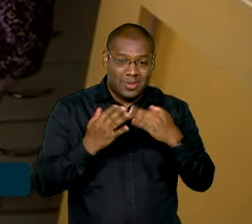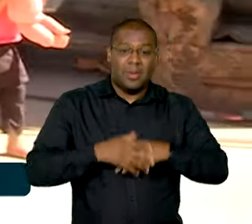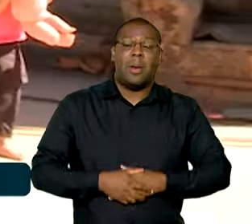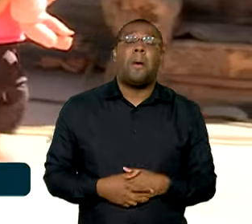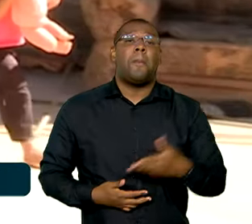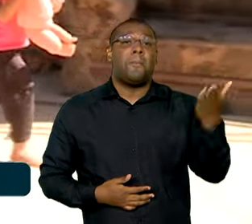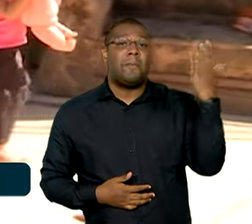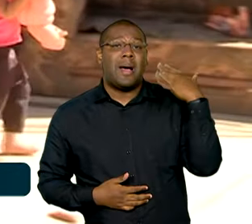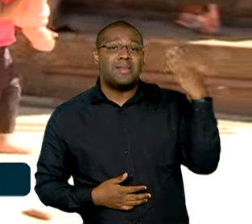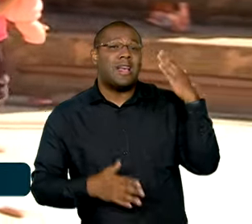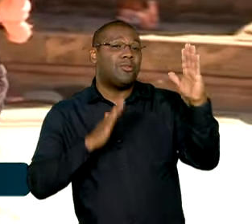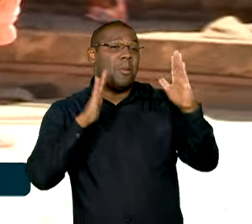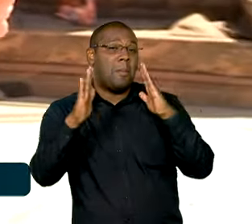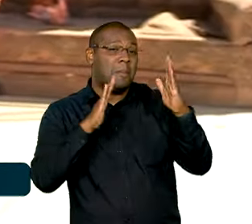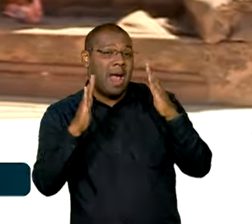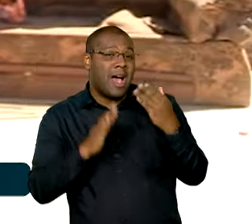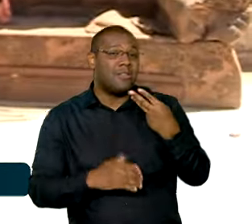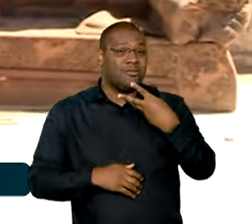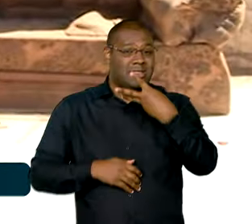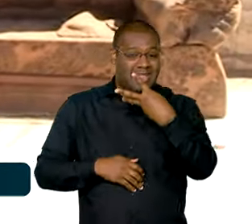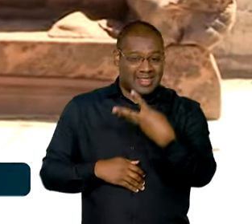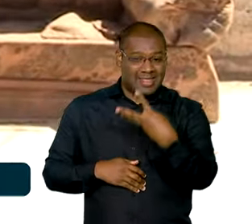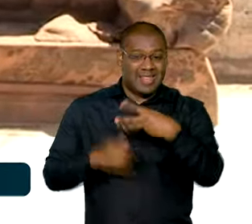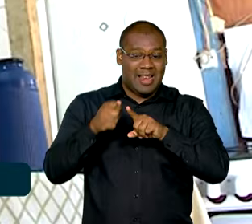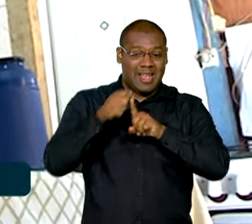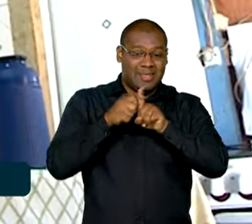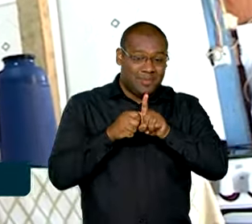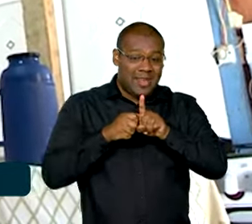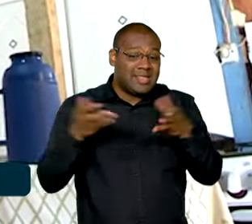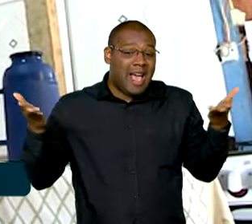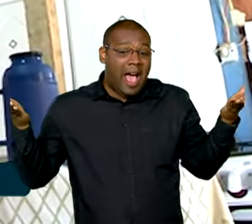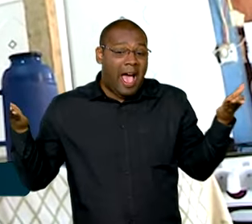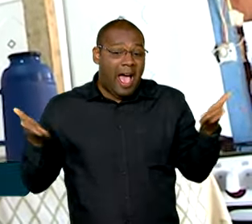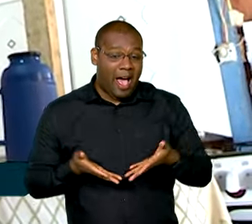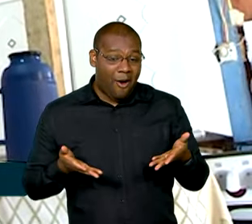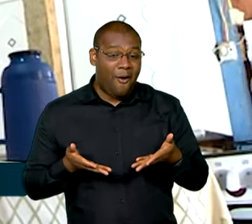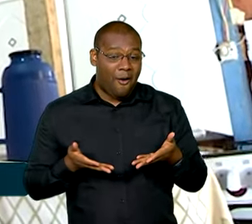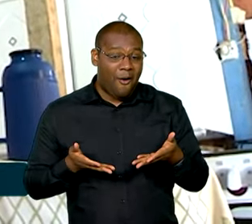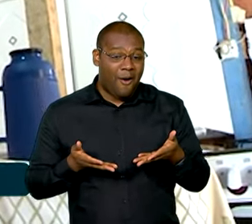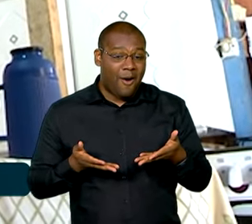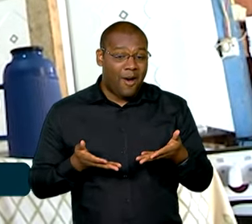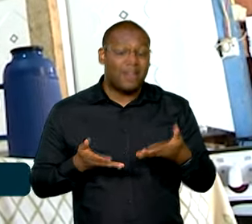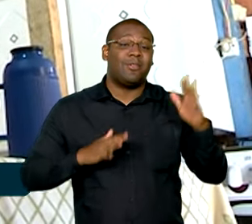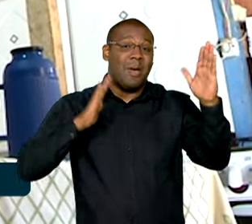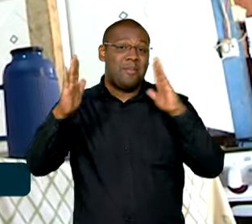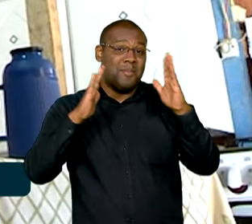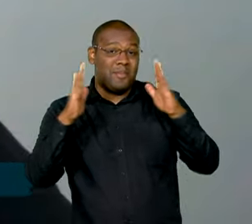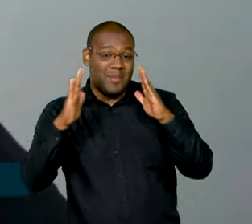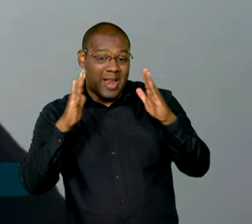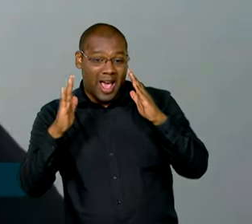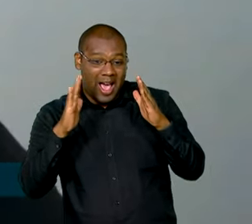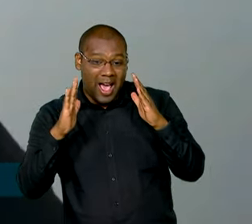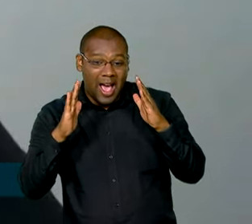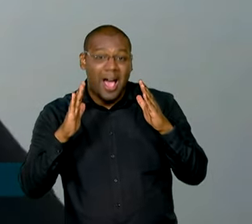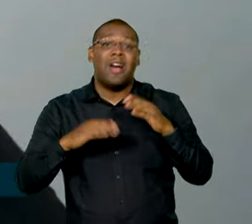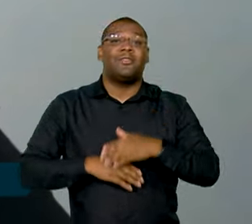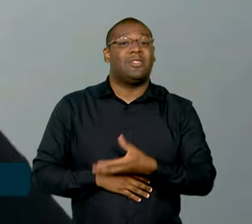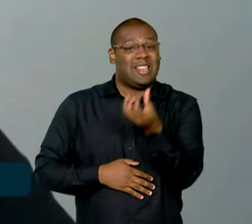Família era de 120 dias. Agora, será de 180 dias. Ampliamos